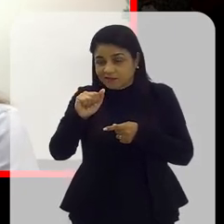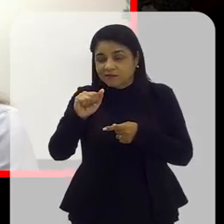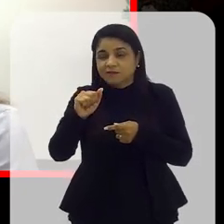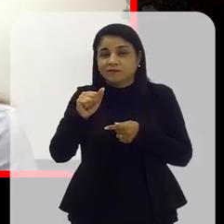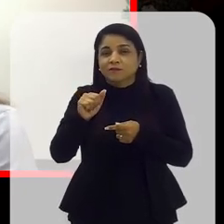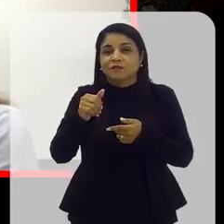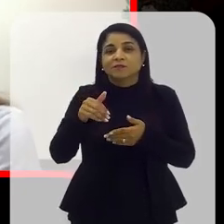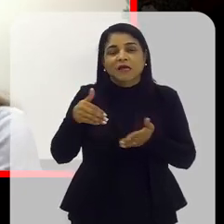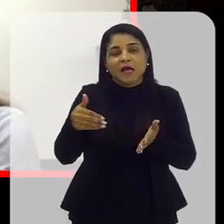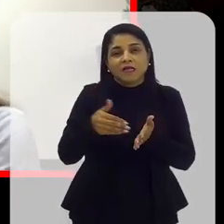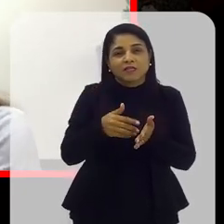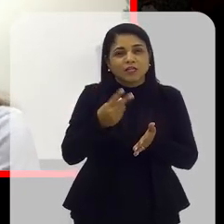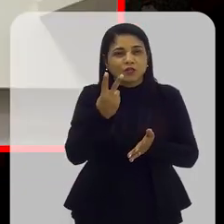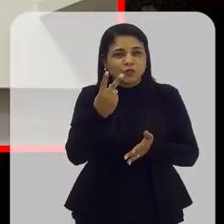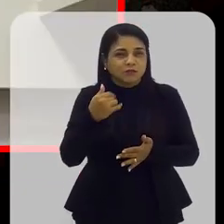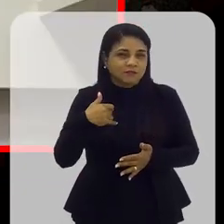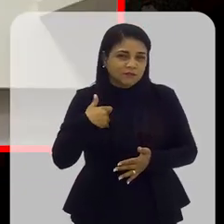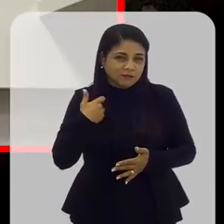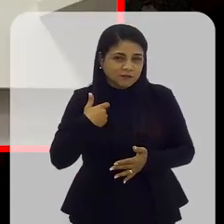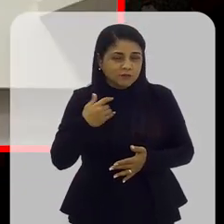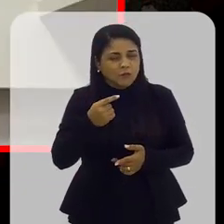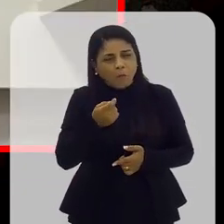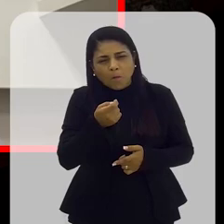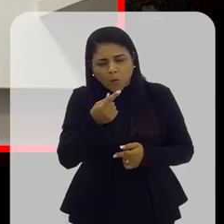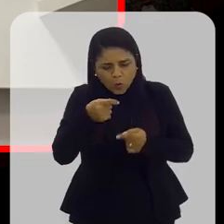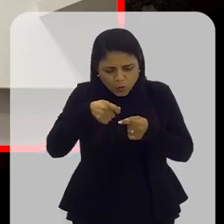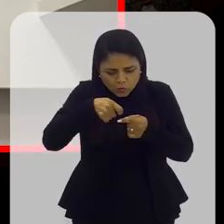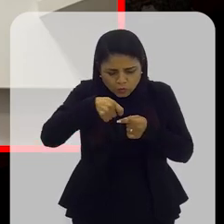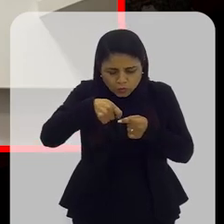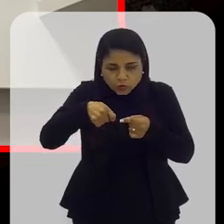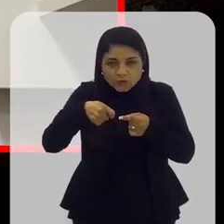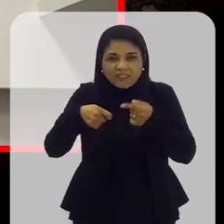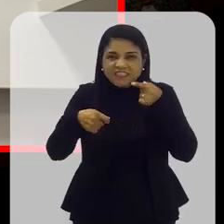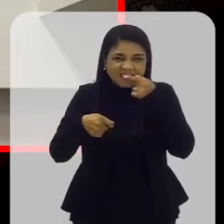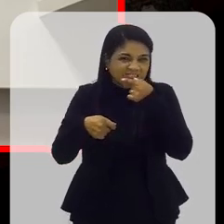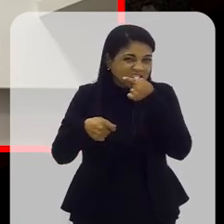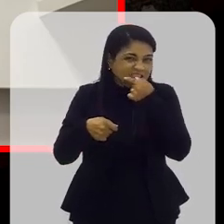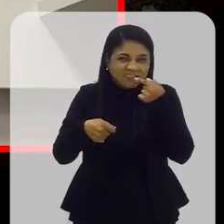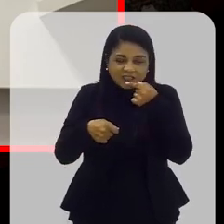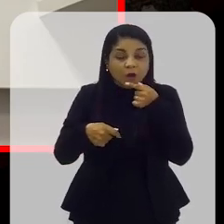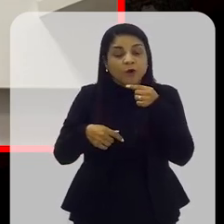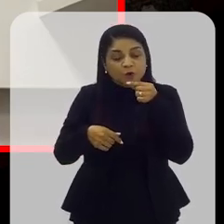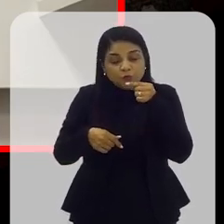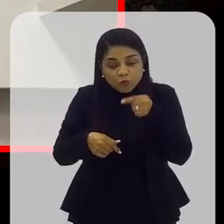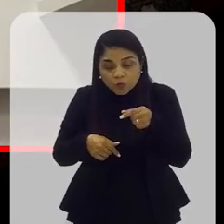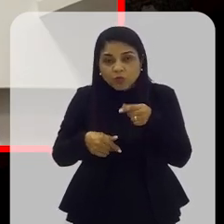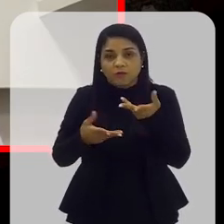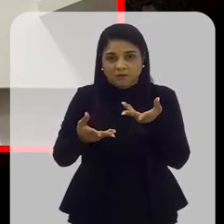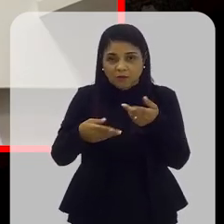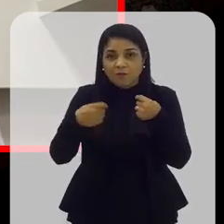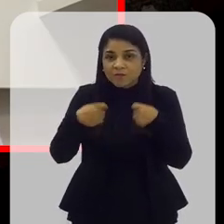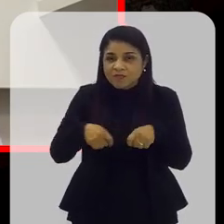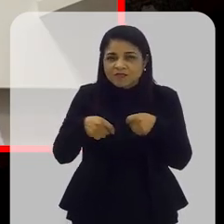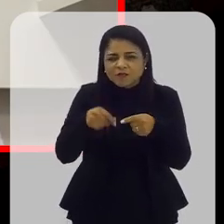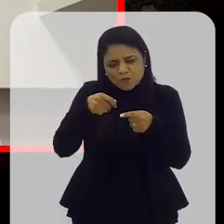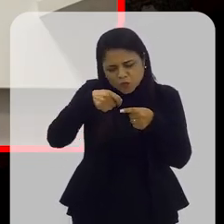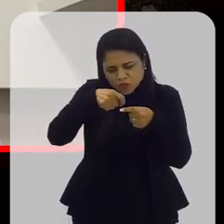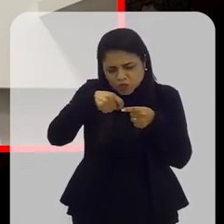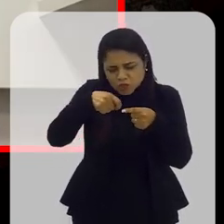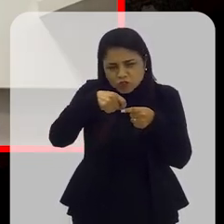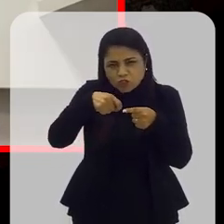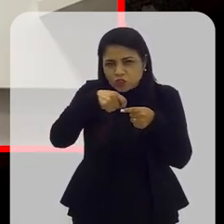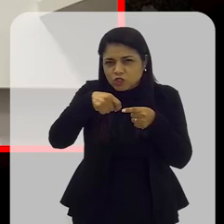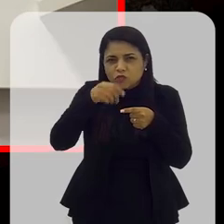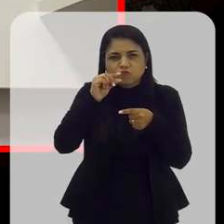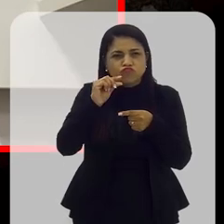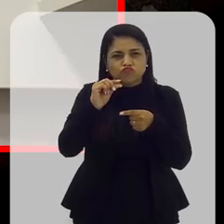bebês, né? Até dois anos de idade, tem que ser pouca pasta porque a criança não pospe a espuma ainda. Então, a gente brinca